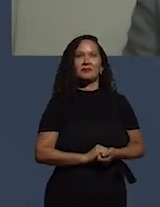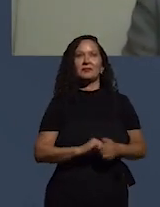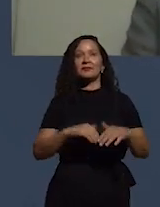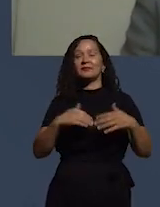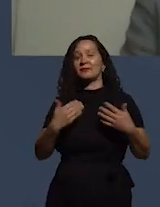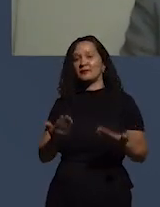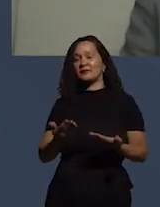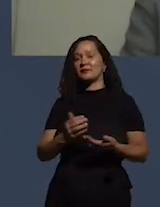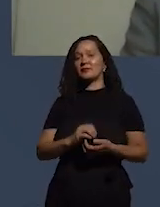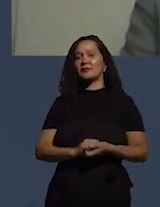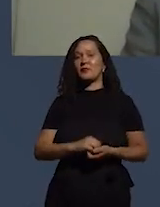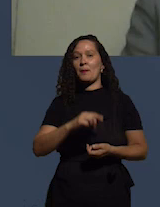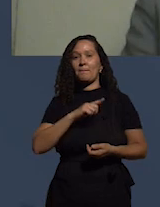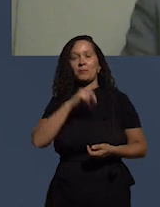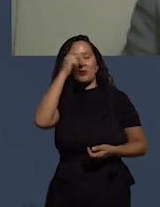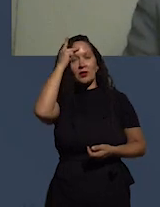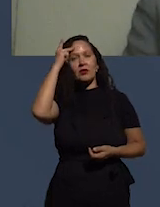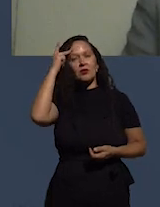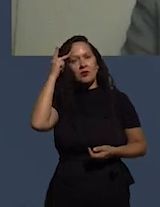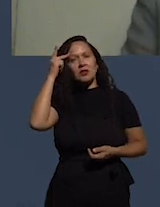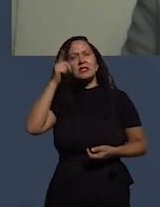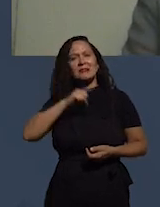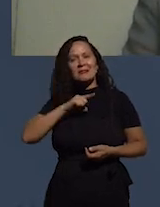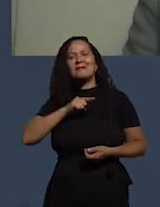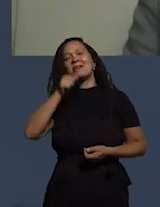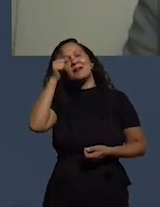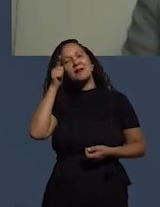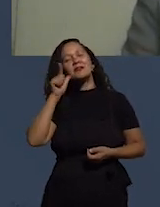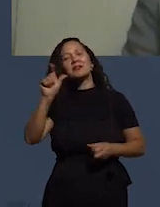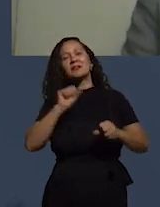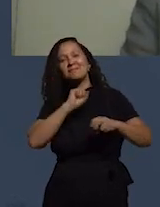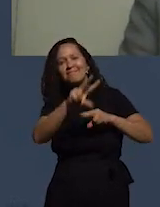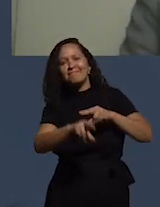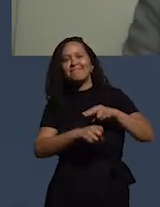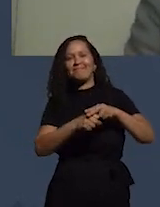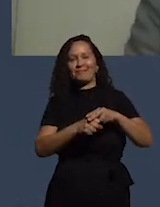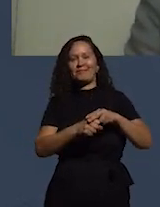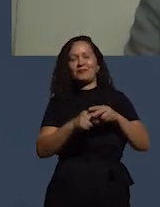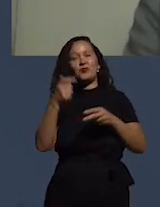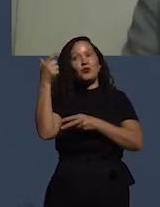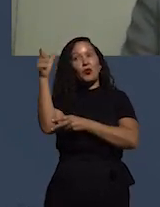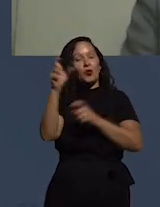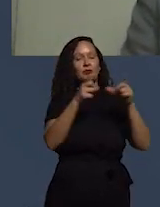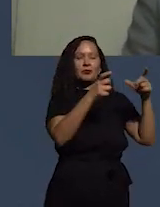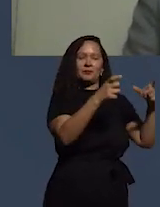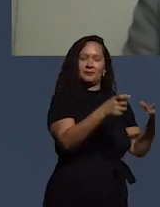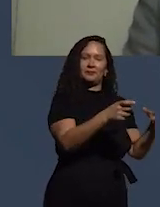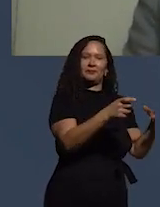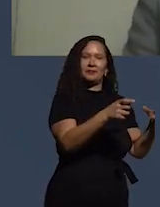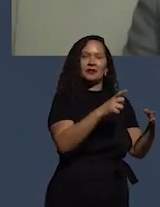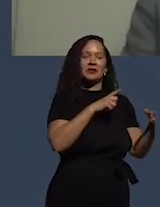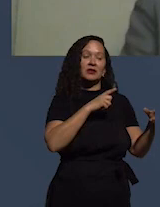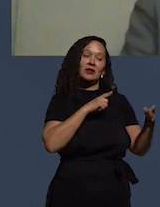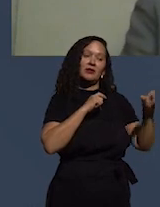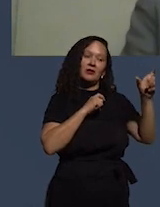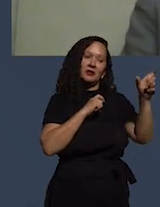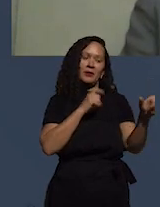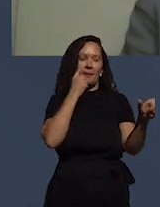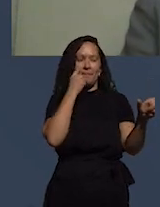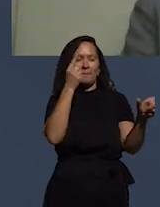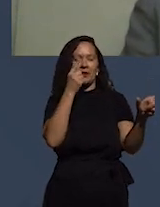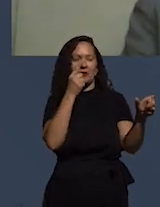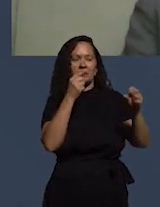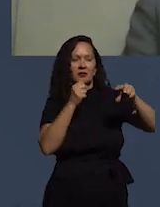daqueles que, enfim, corrompem. De outro, esse é o outro lado, tem-se que a